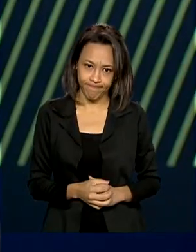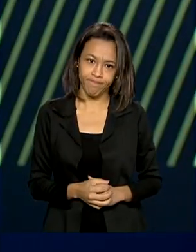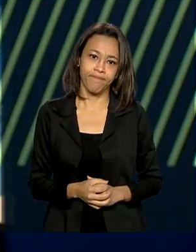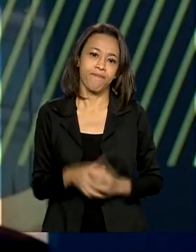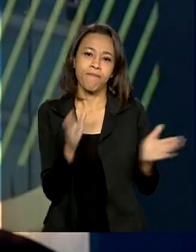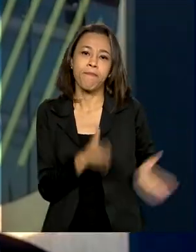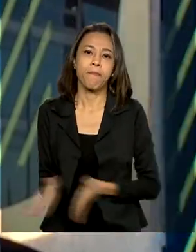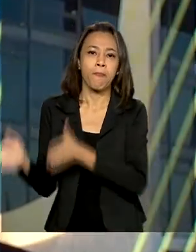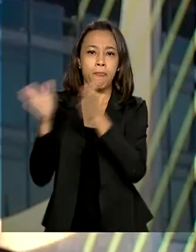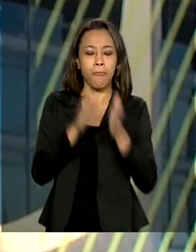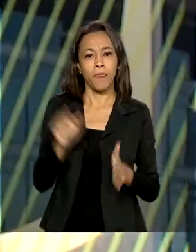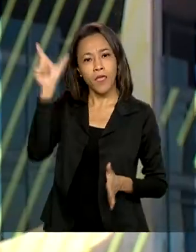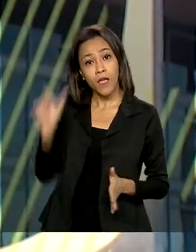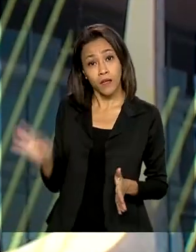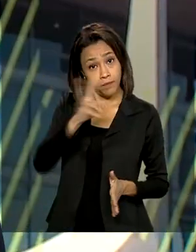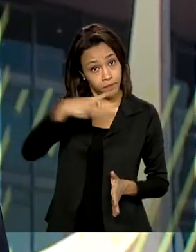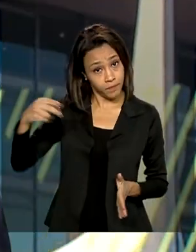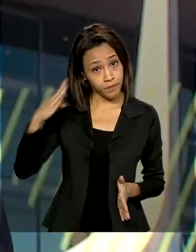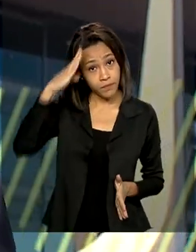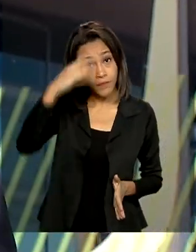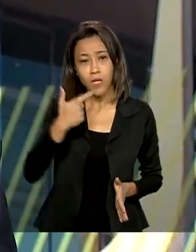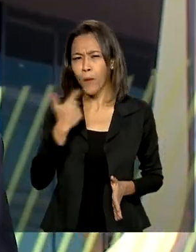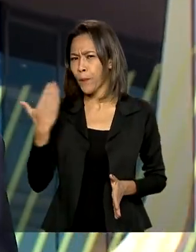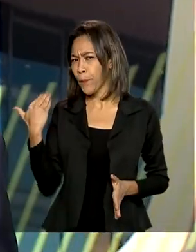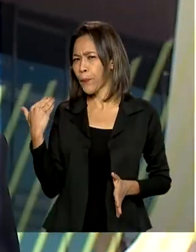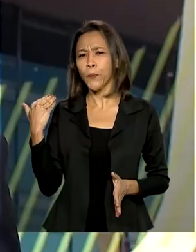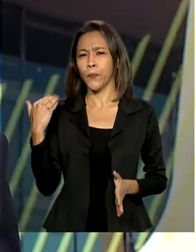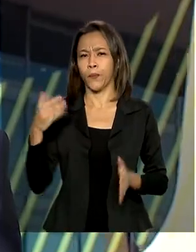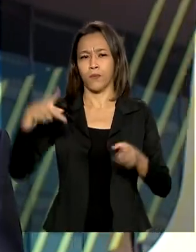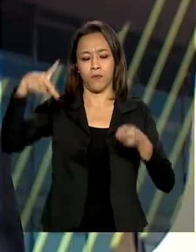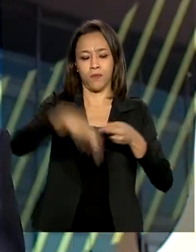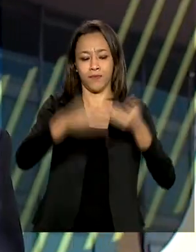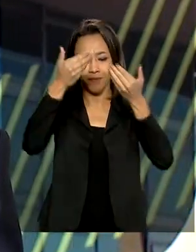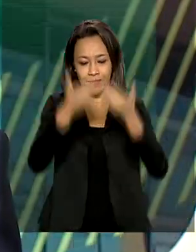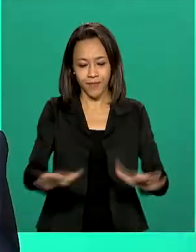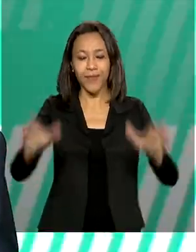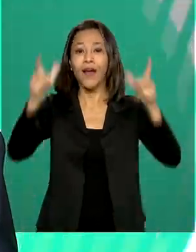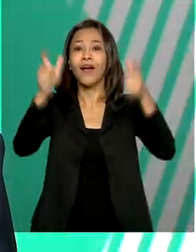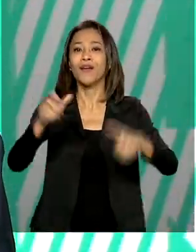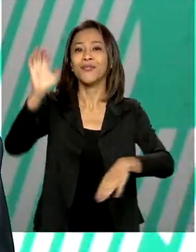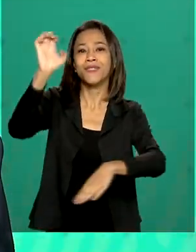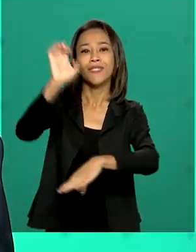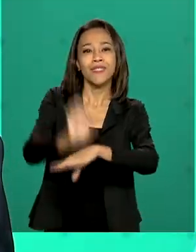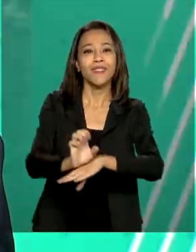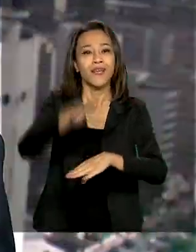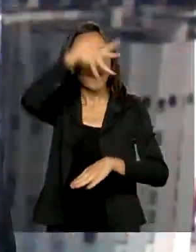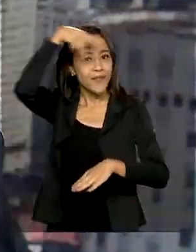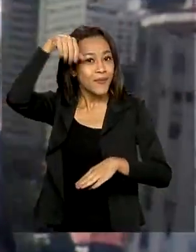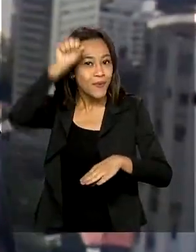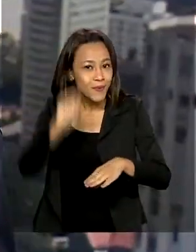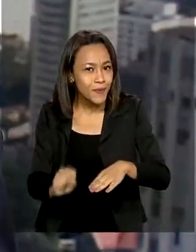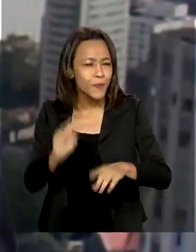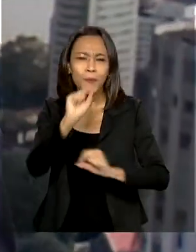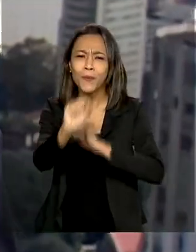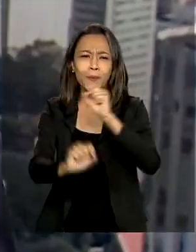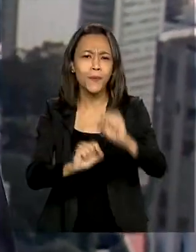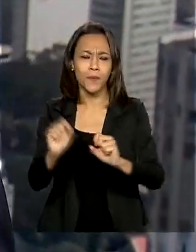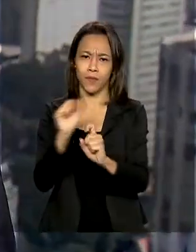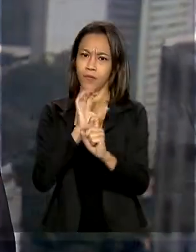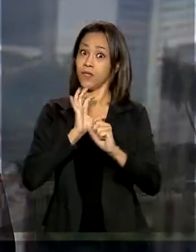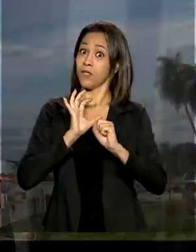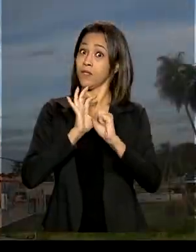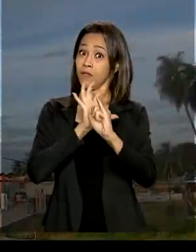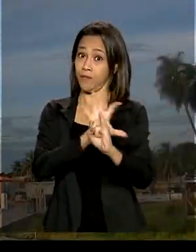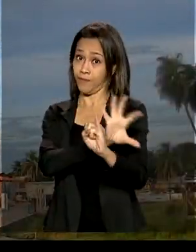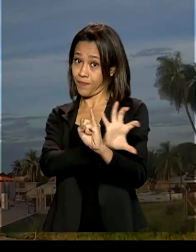O presidente Jair Bolsonaro inaugurou agora há pouco, em Corumbá, Mato Grosso do Sul, uma estação radar que vai monitorar a entrada